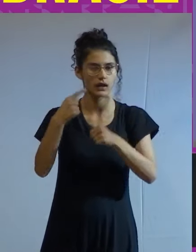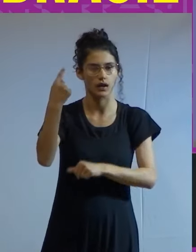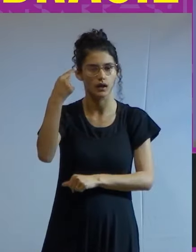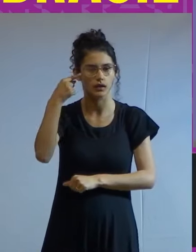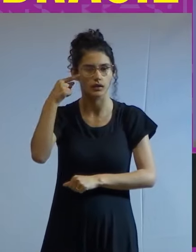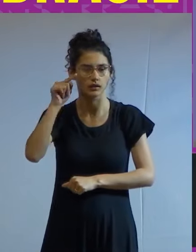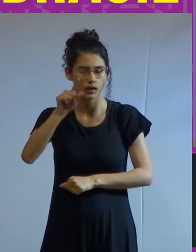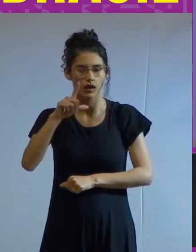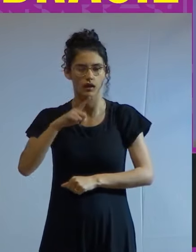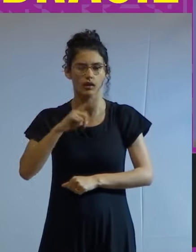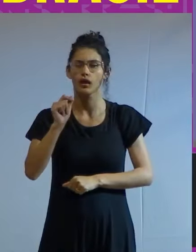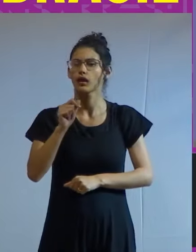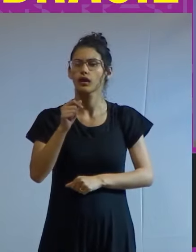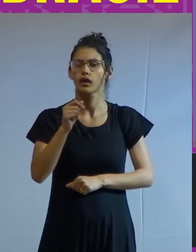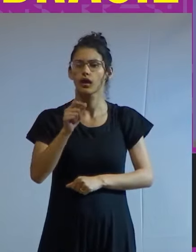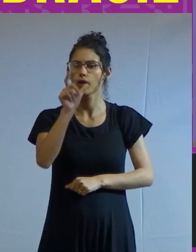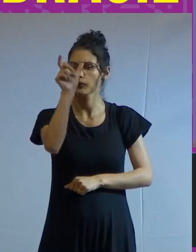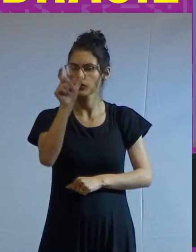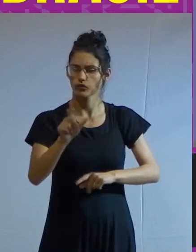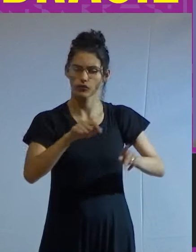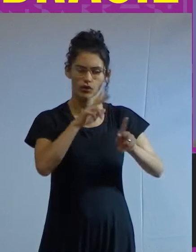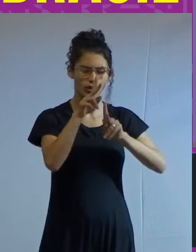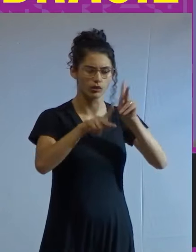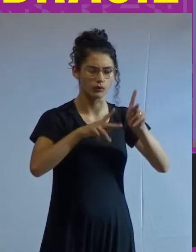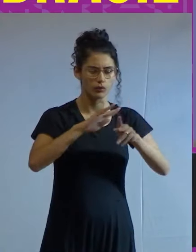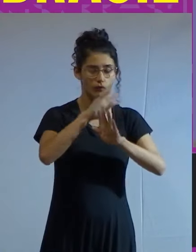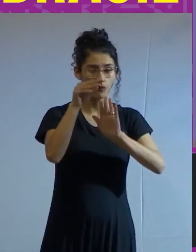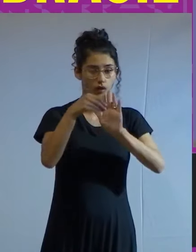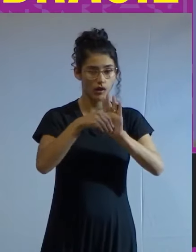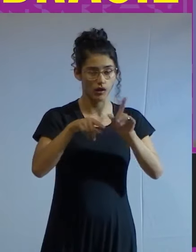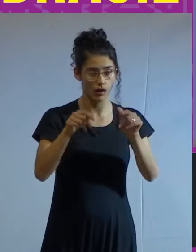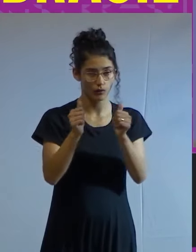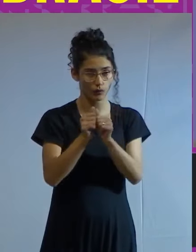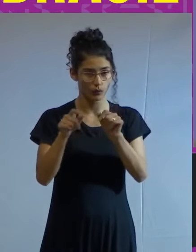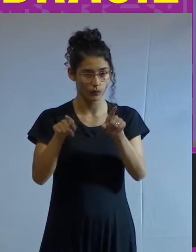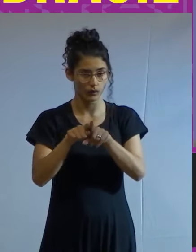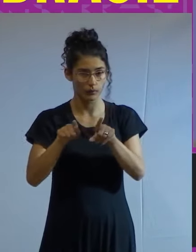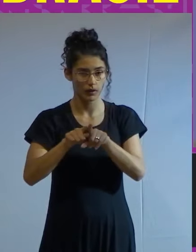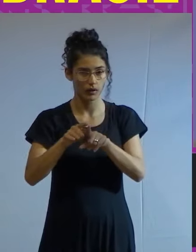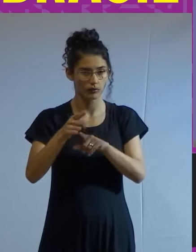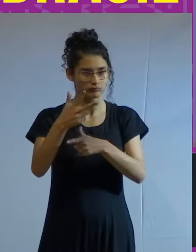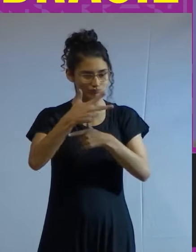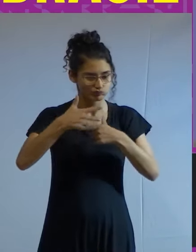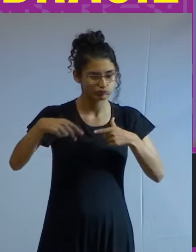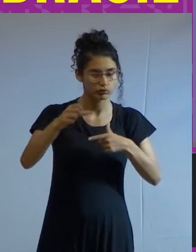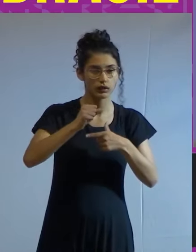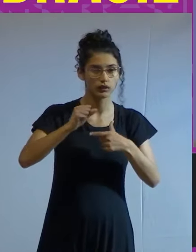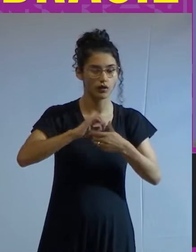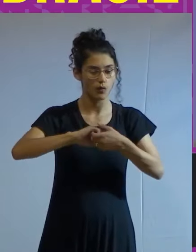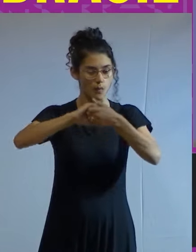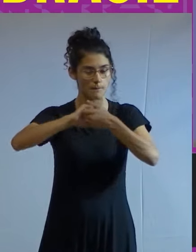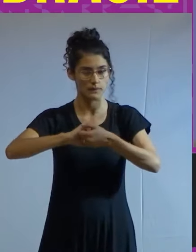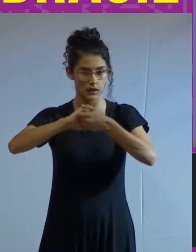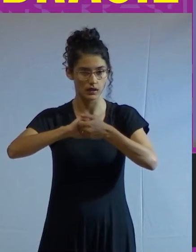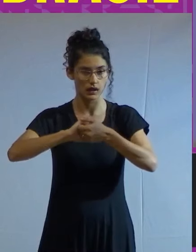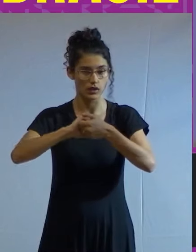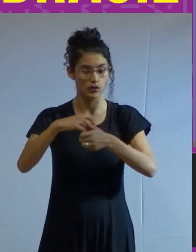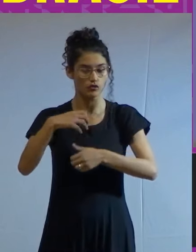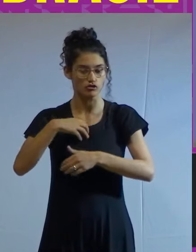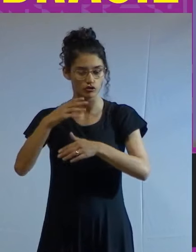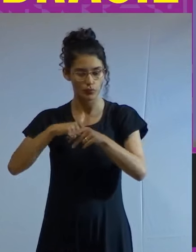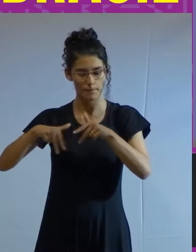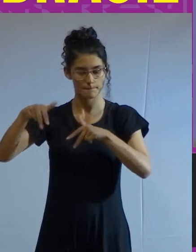ideia em que o homem do povo, agrilhoado e vencido, saúda a moral em